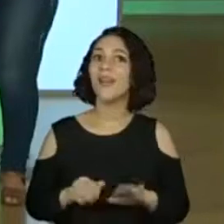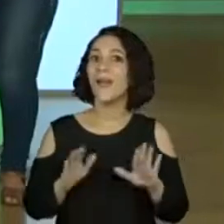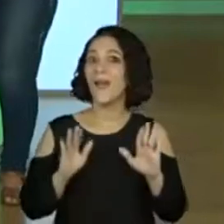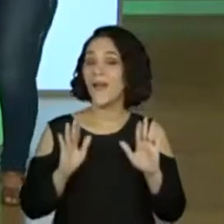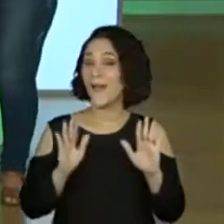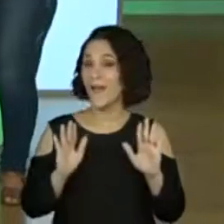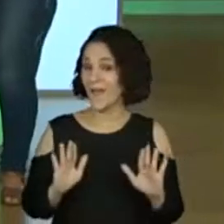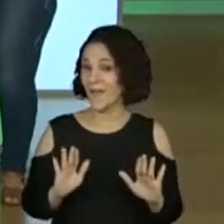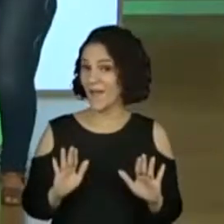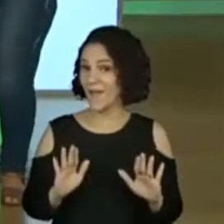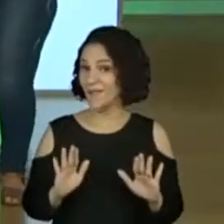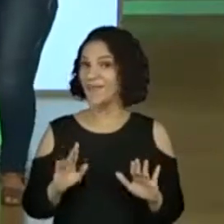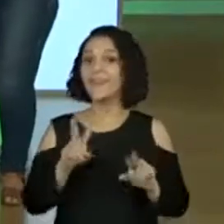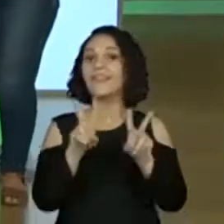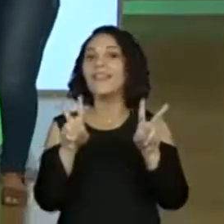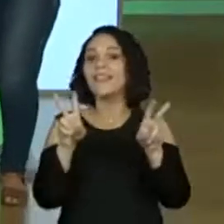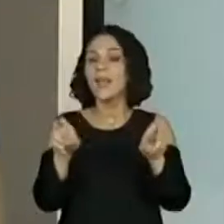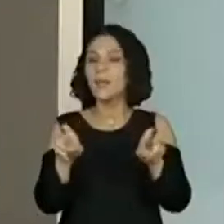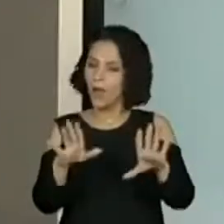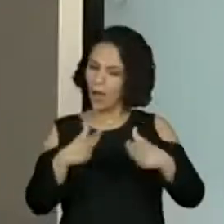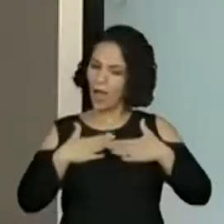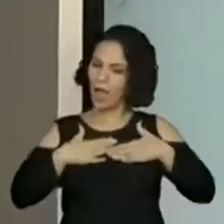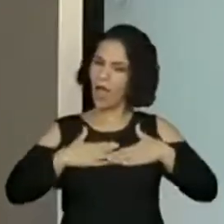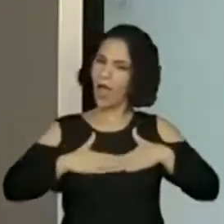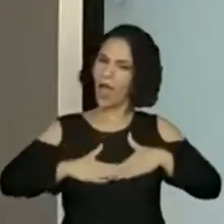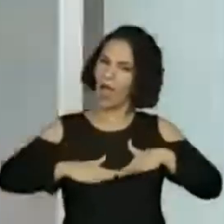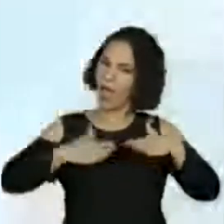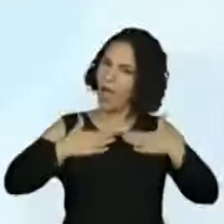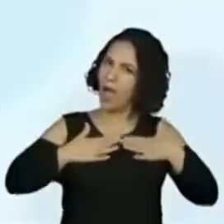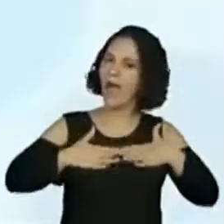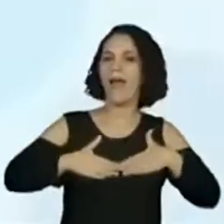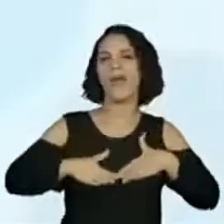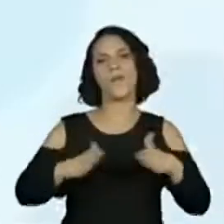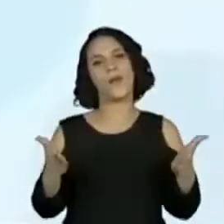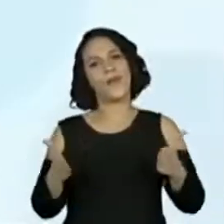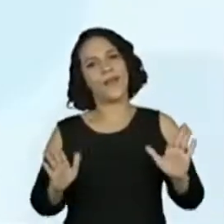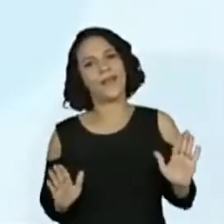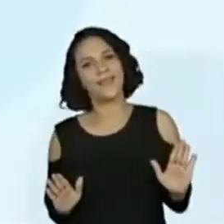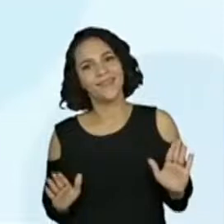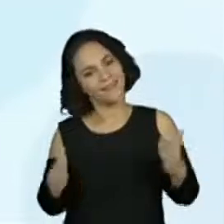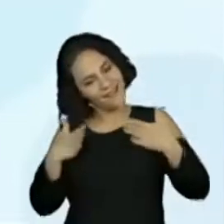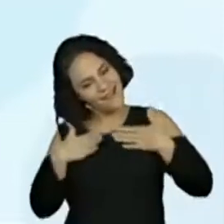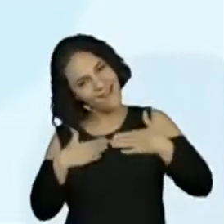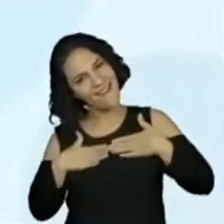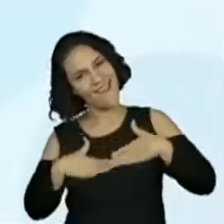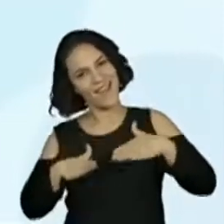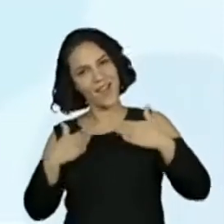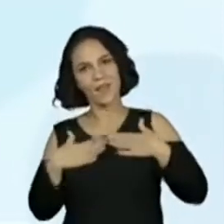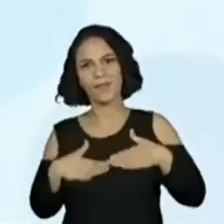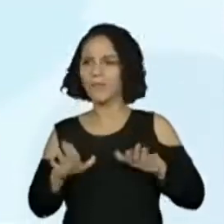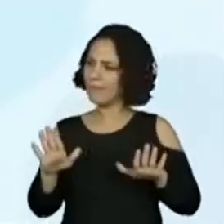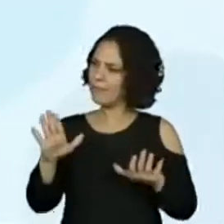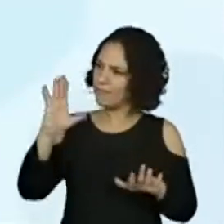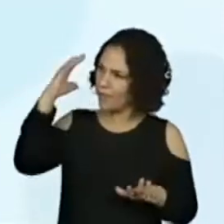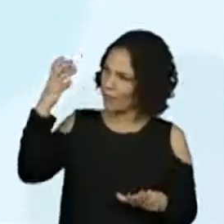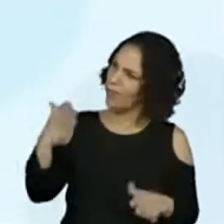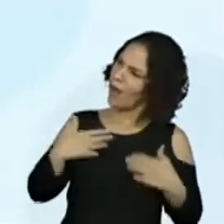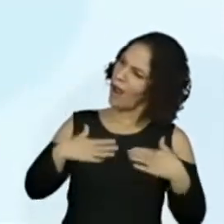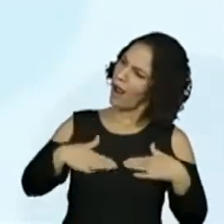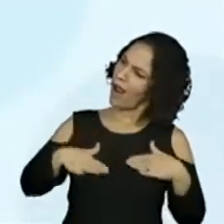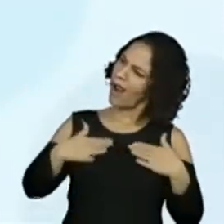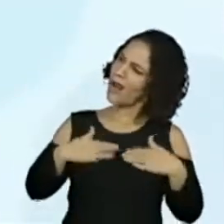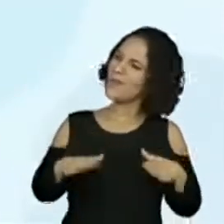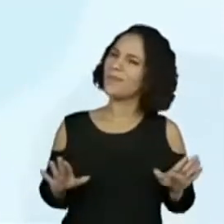é Muita Calma Nessa Hora. Muita Calma Nessa Hora. Muita Calma Nessa Hora, professora Viviane. Muita Calma.